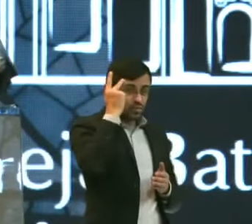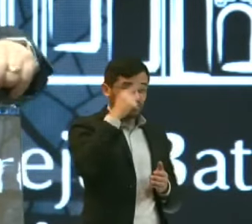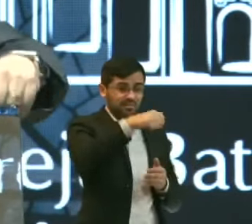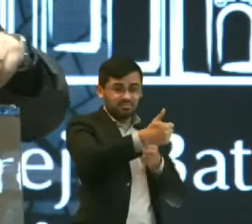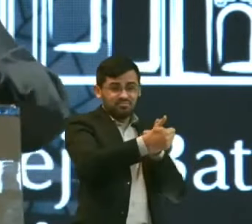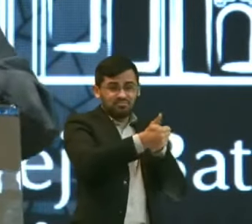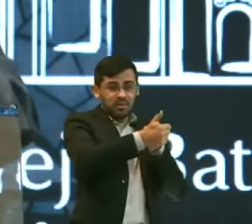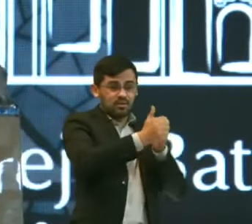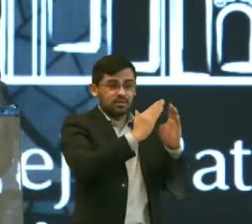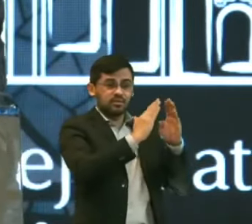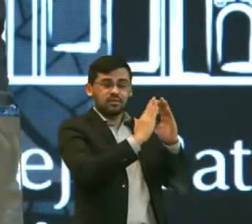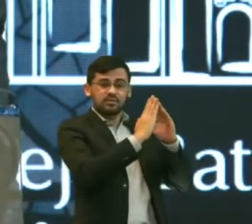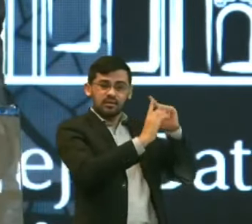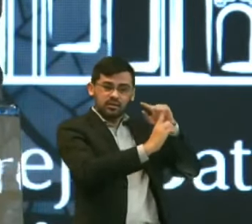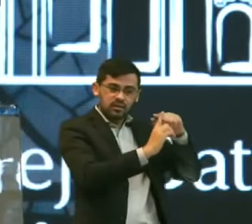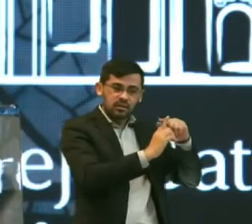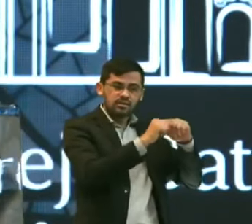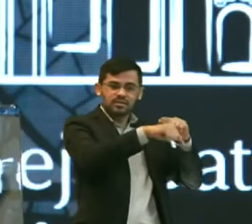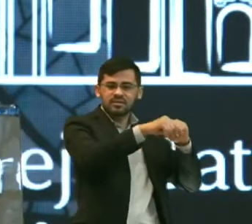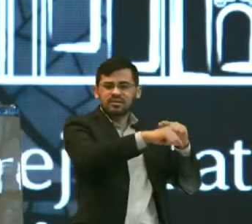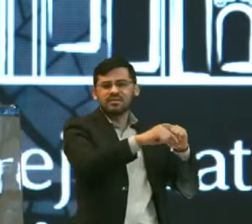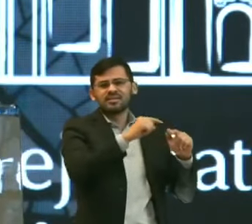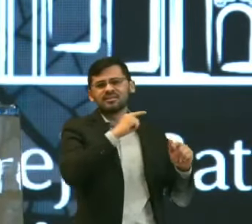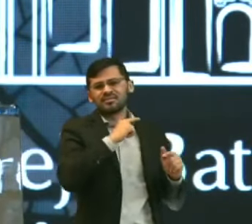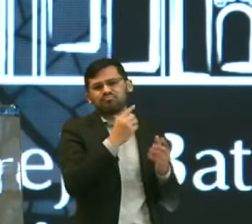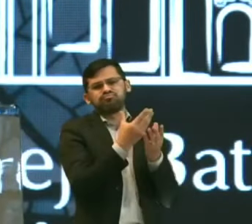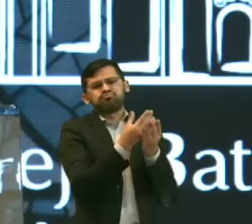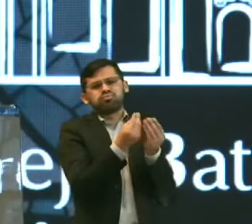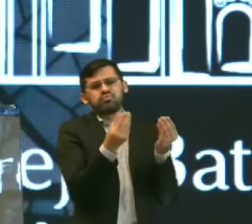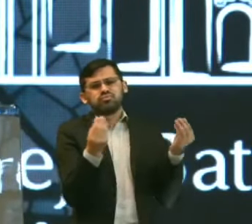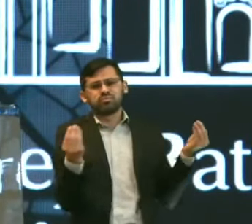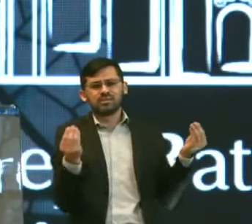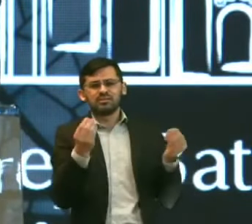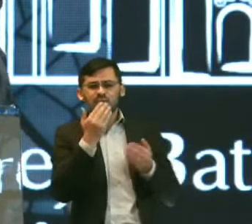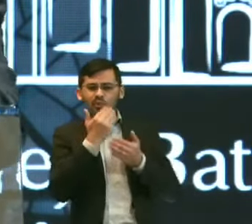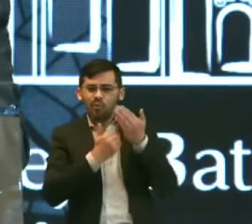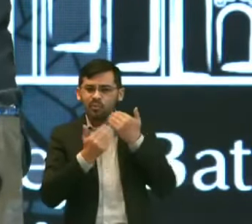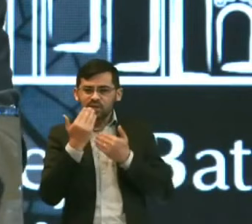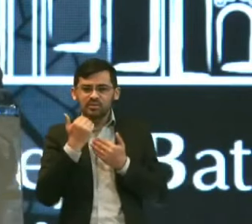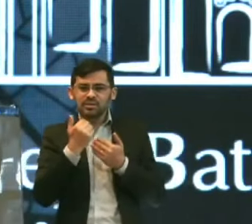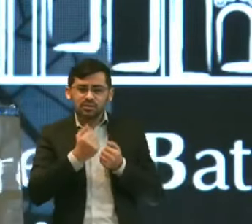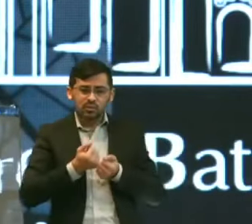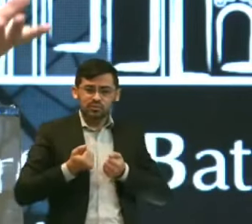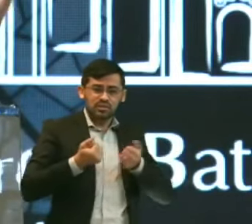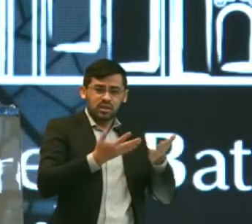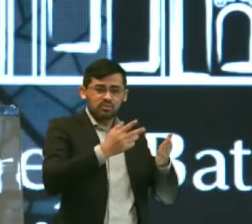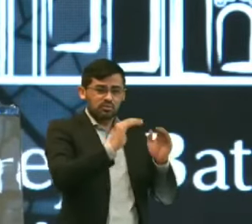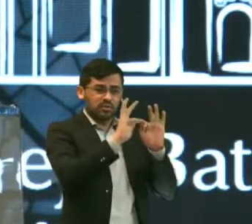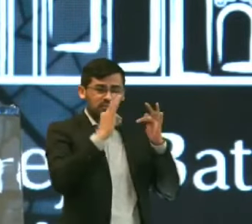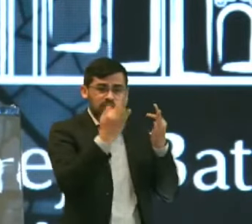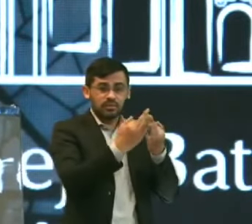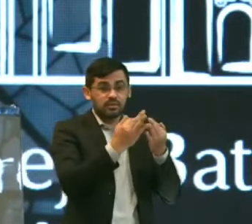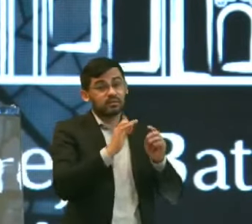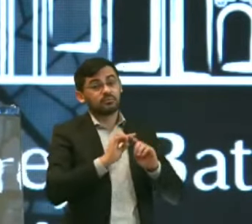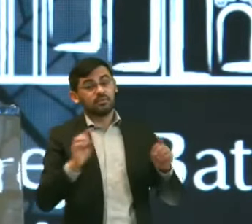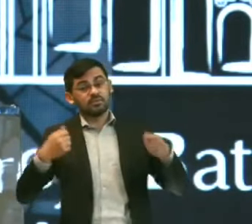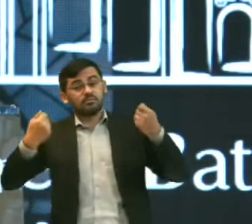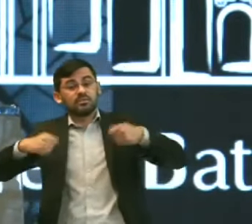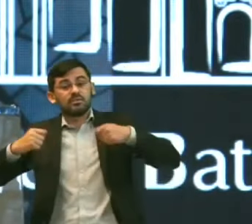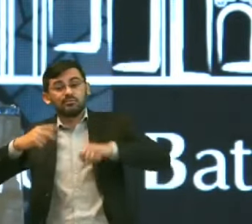porta De cada um Dos campos Da nossa igreja São toneladas Por dia Que são distribuídas Mas eu preciso De gente